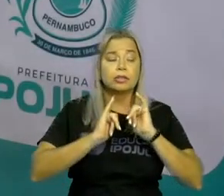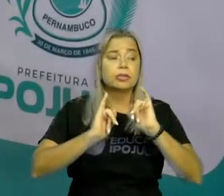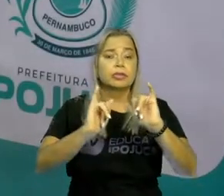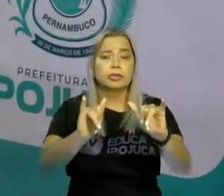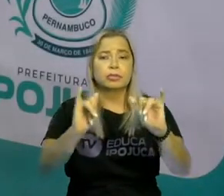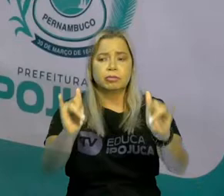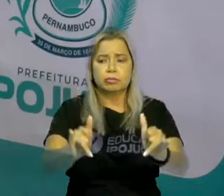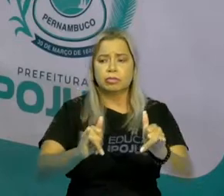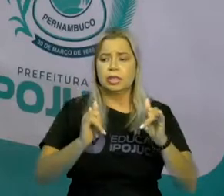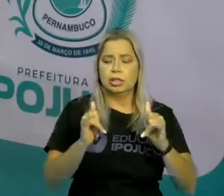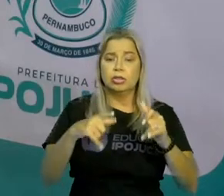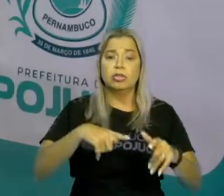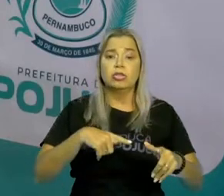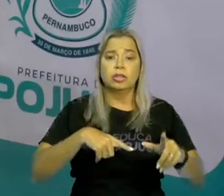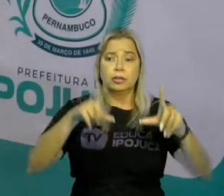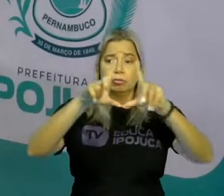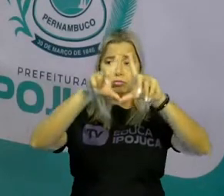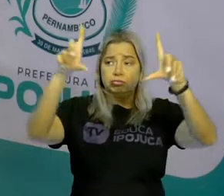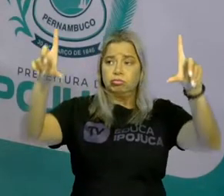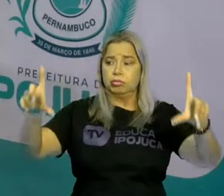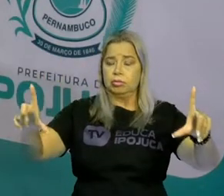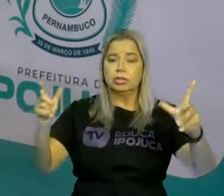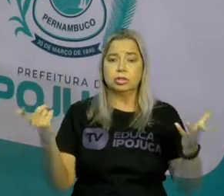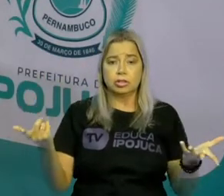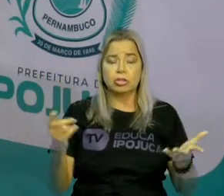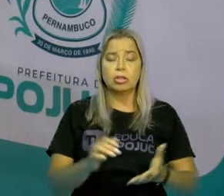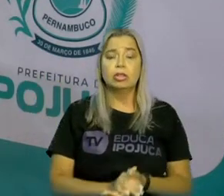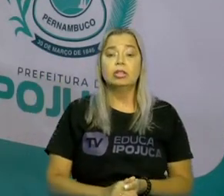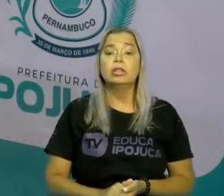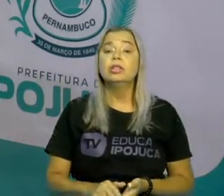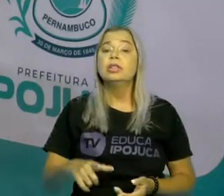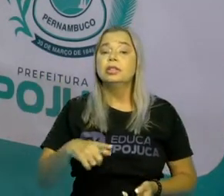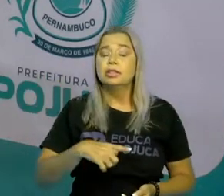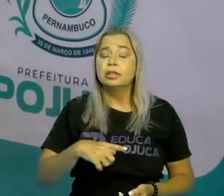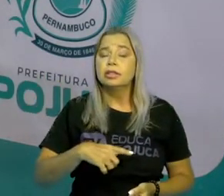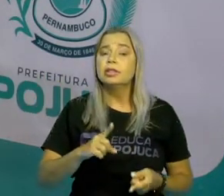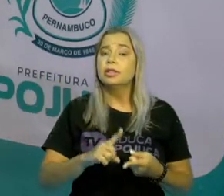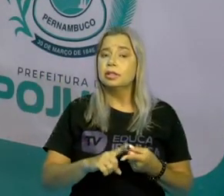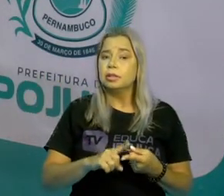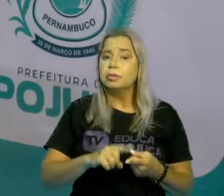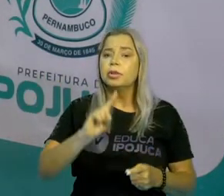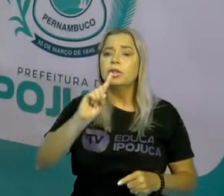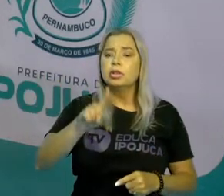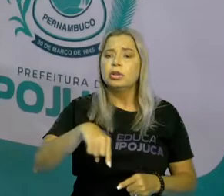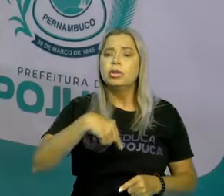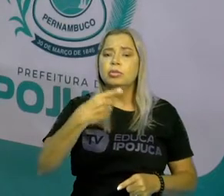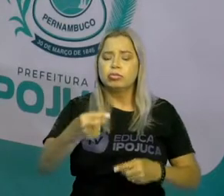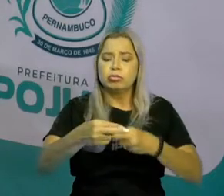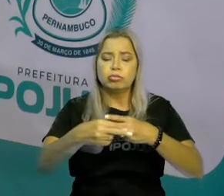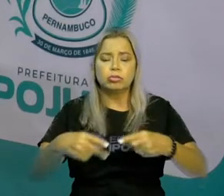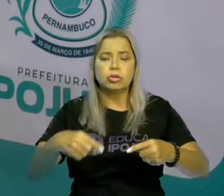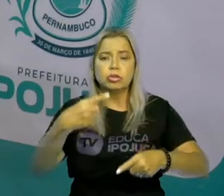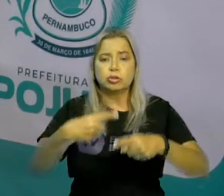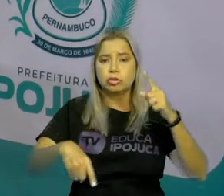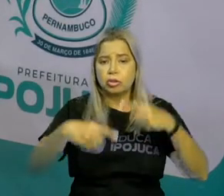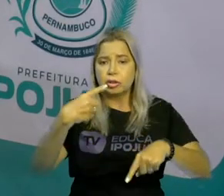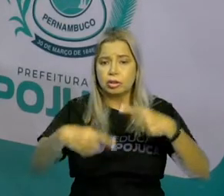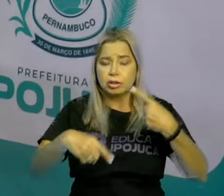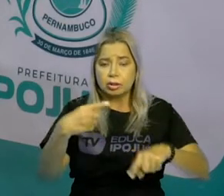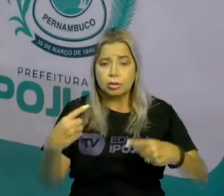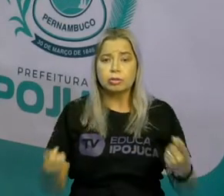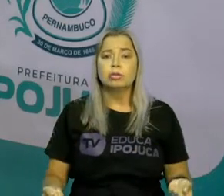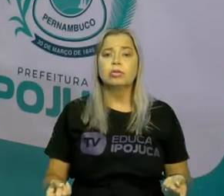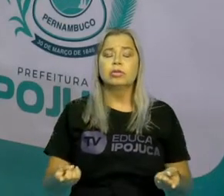chamam mais atenção. Mas que hoje já tem outros veículos, que nós, comumente, já visualizamos todos os dias, que vem